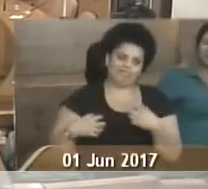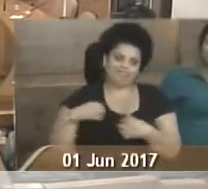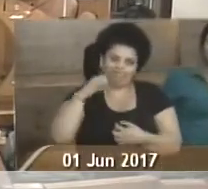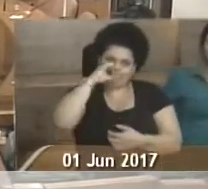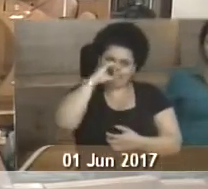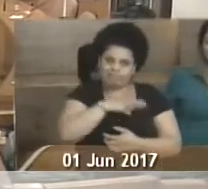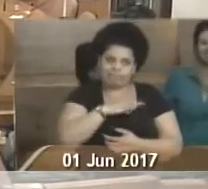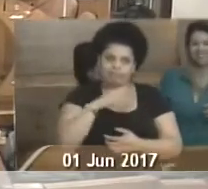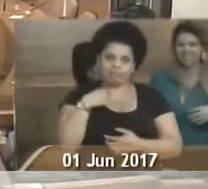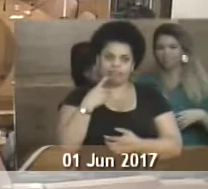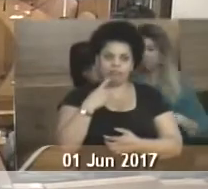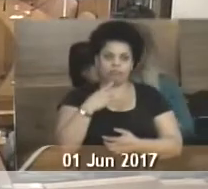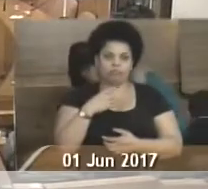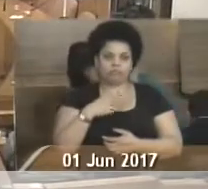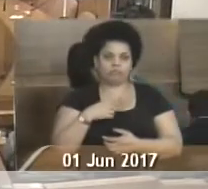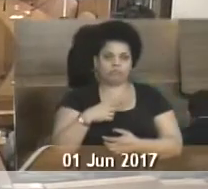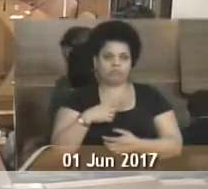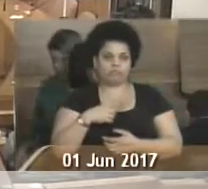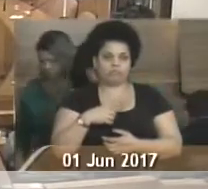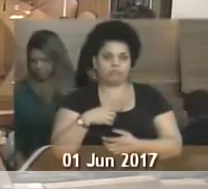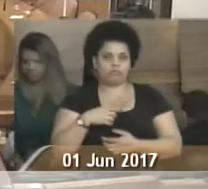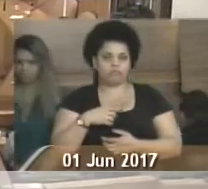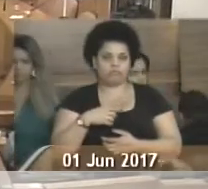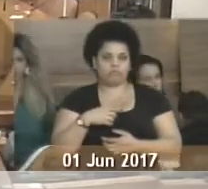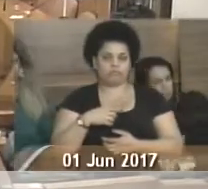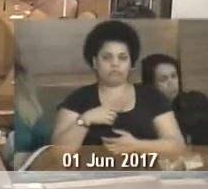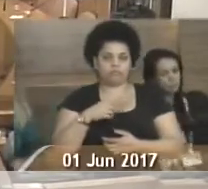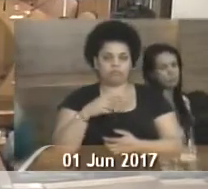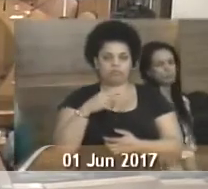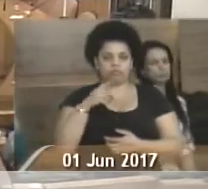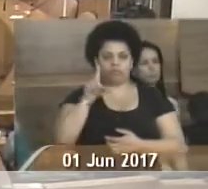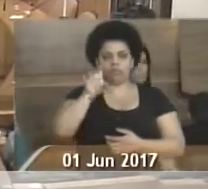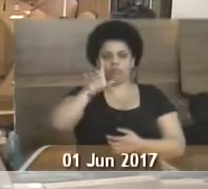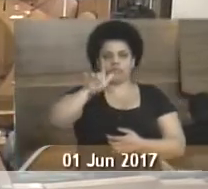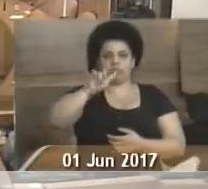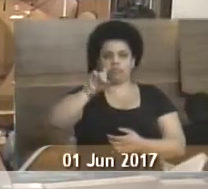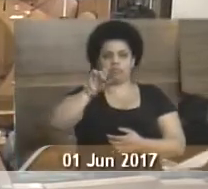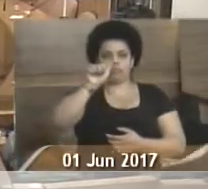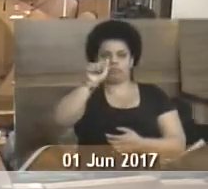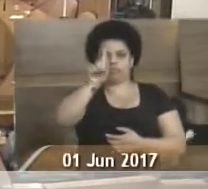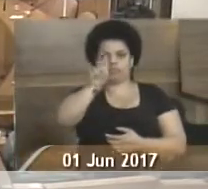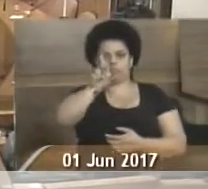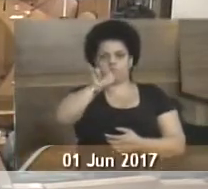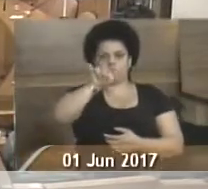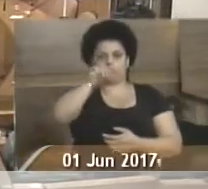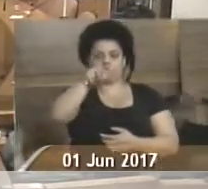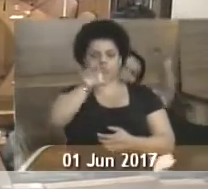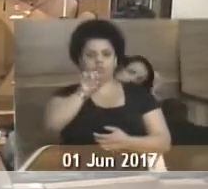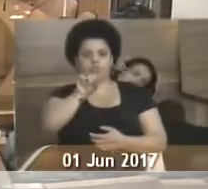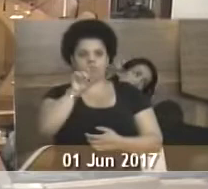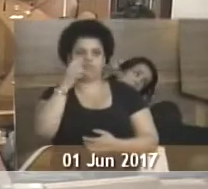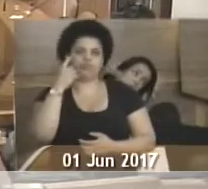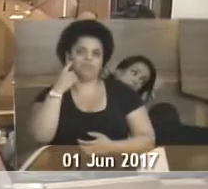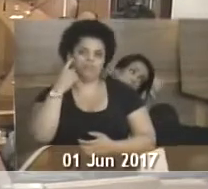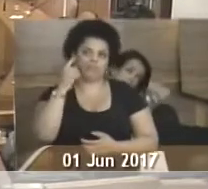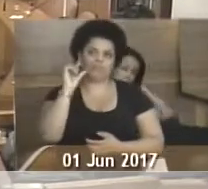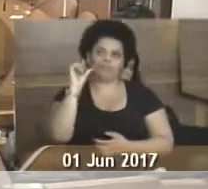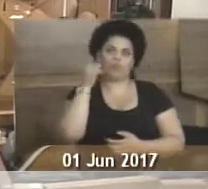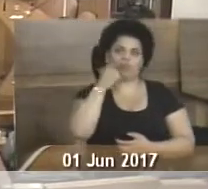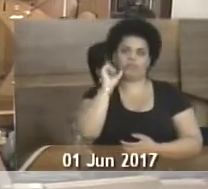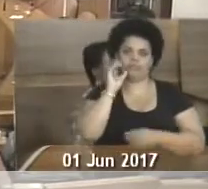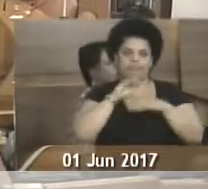do nosso delegado de Polícia Federal, o doutor Adriano, que ocorreu na noite passada,